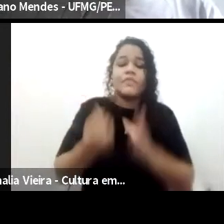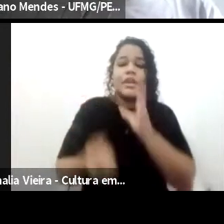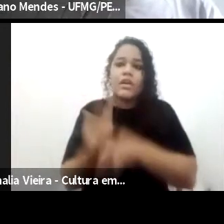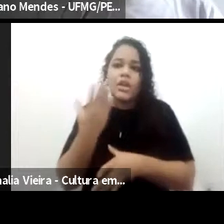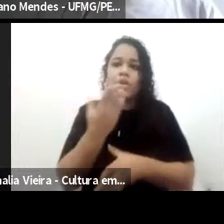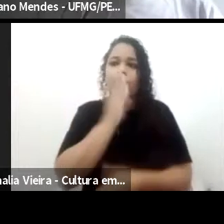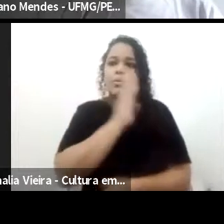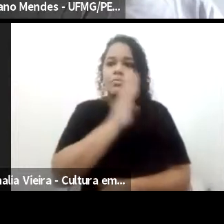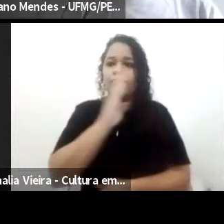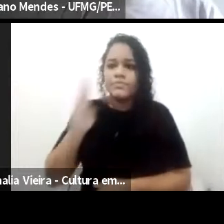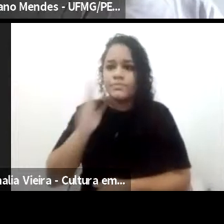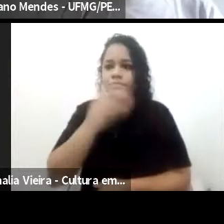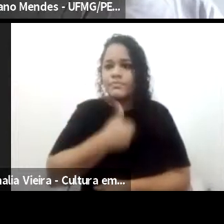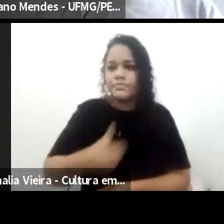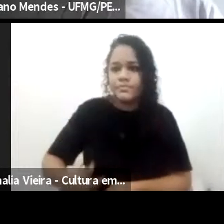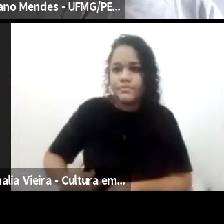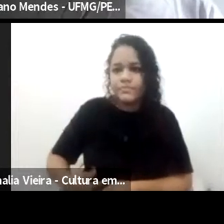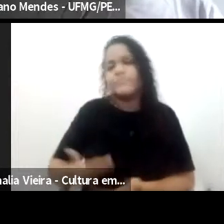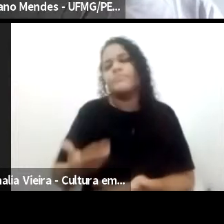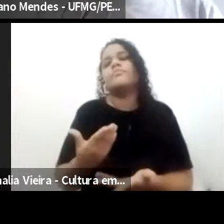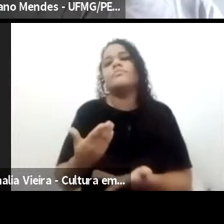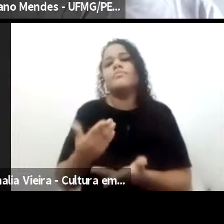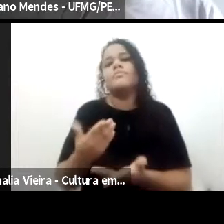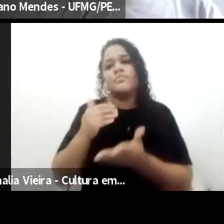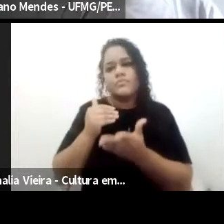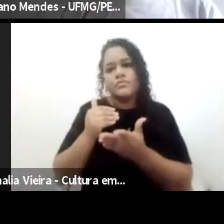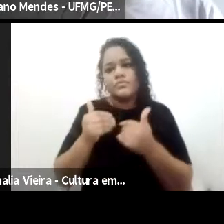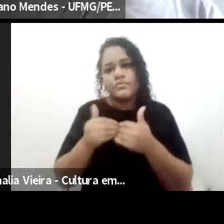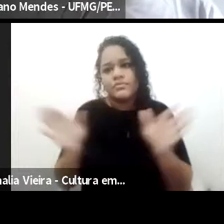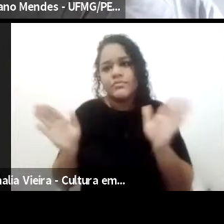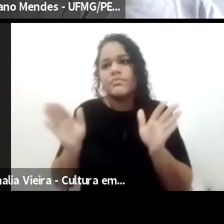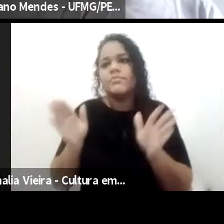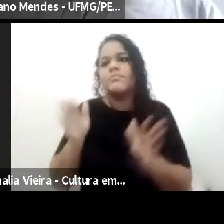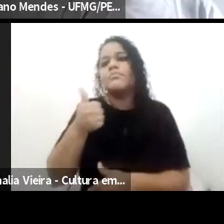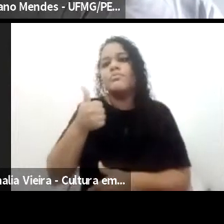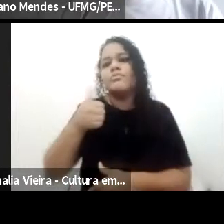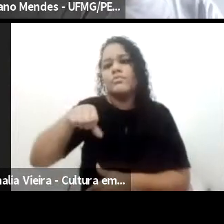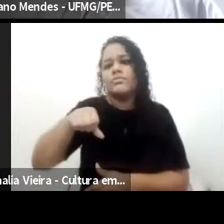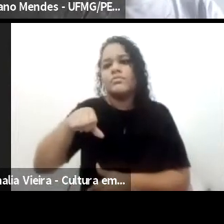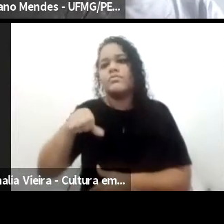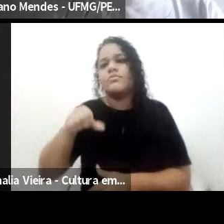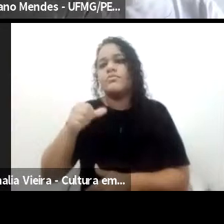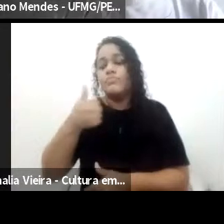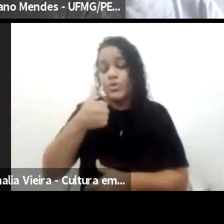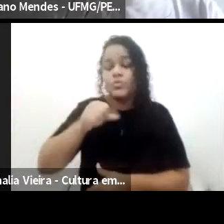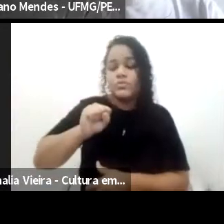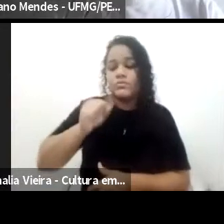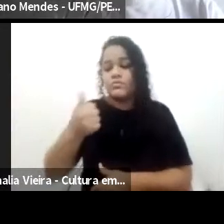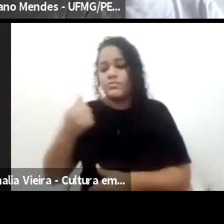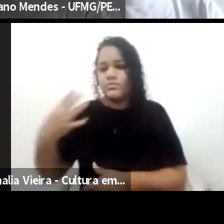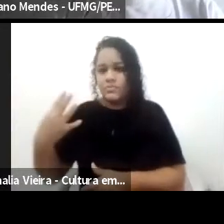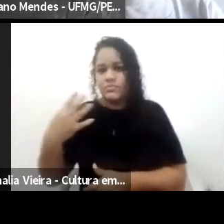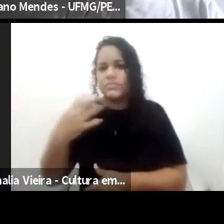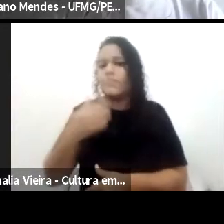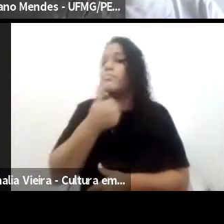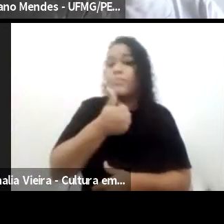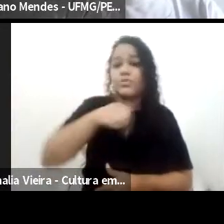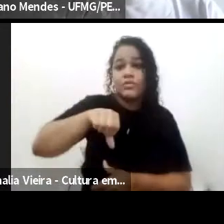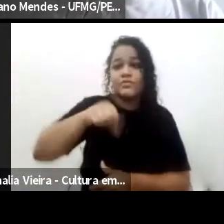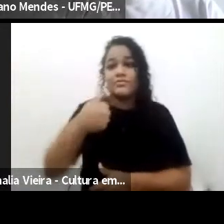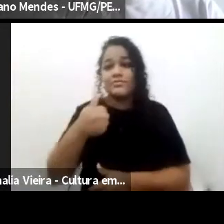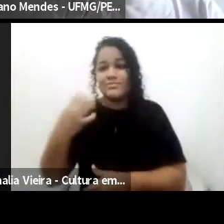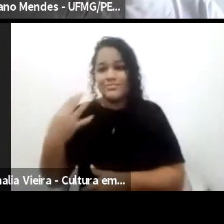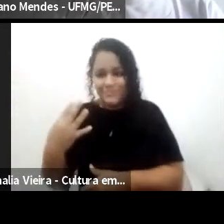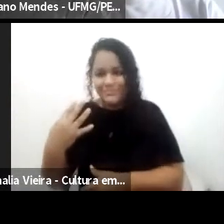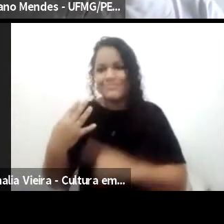biblioteca pública que abre em 1814, como que a capacidade, possibilidade de leitura e